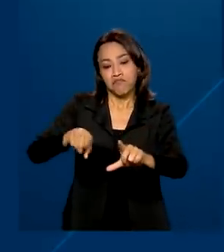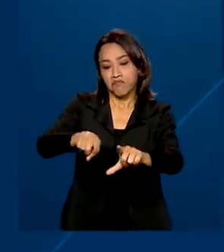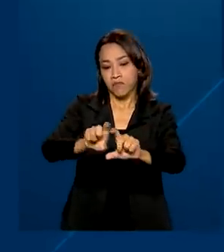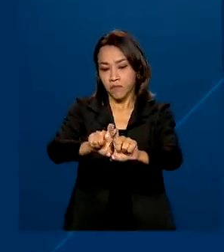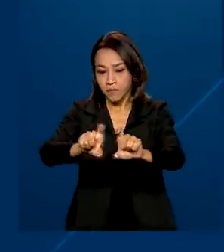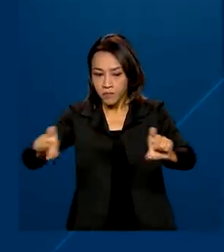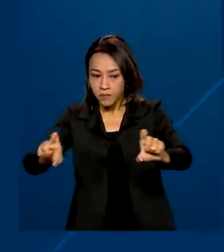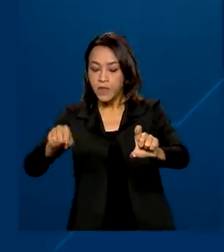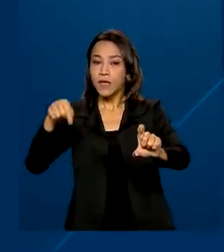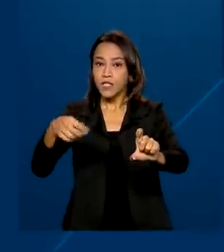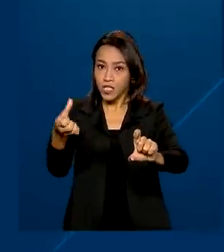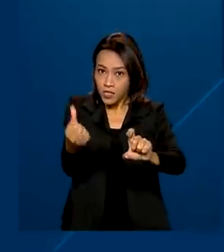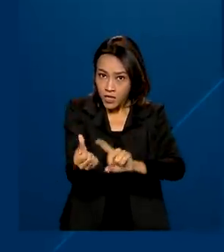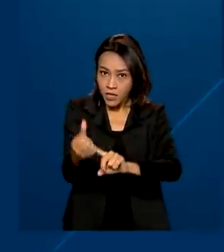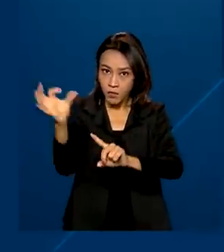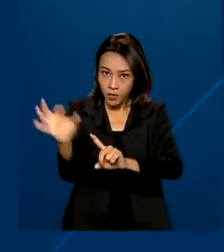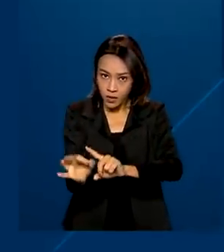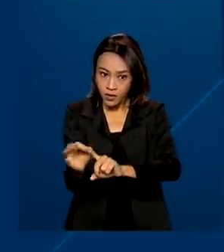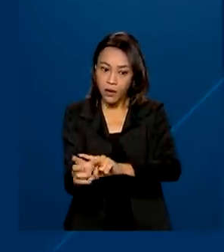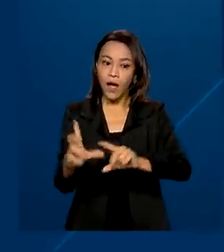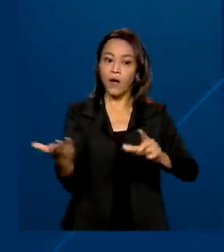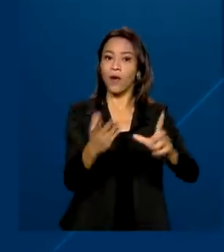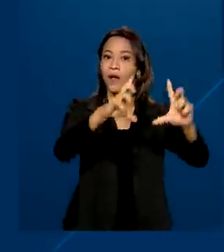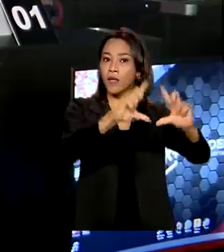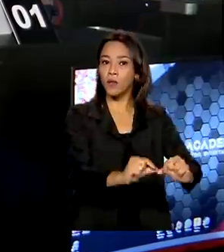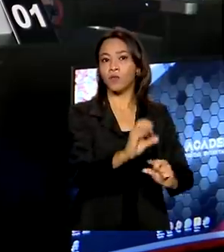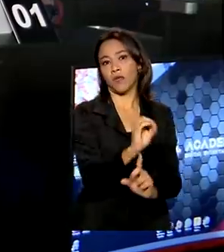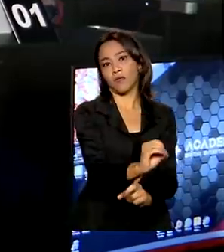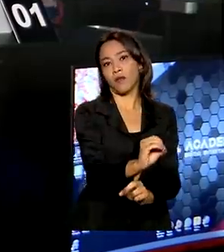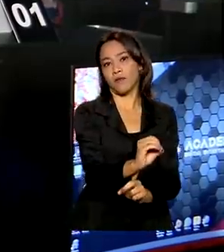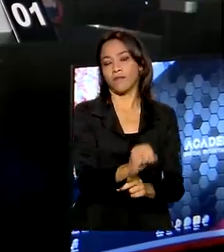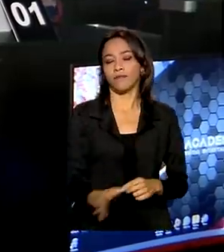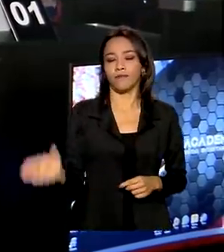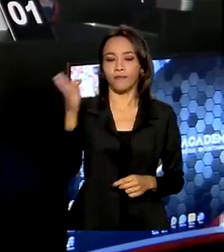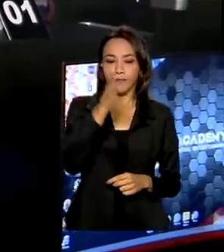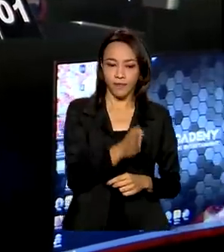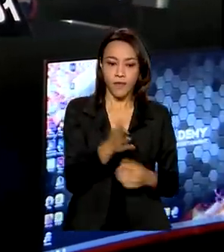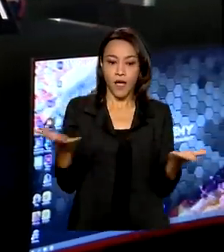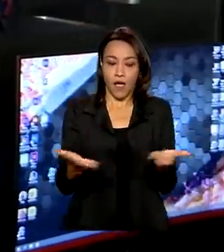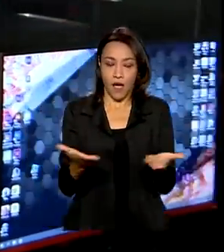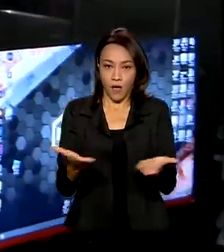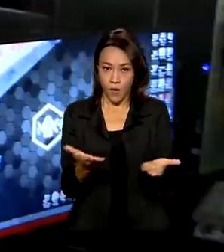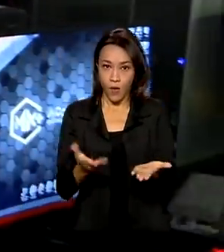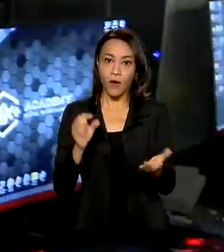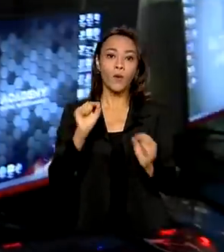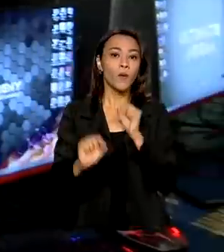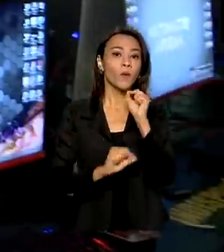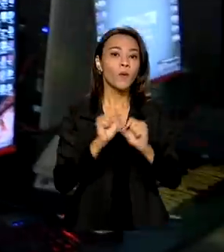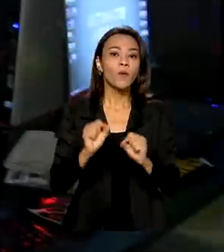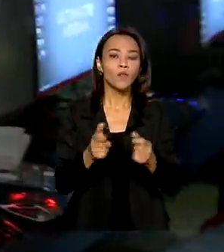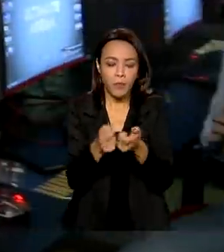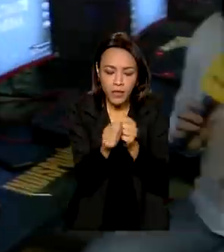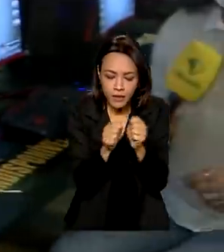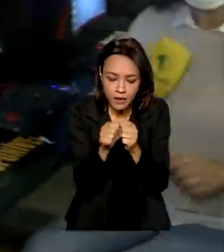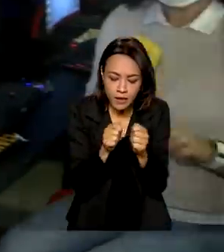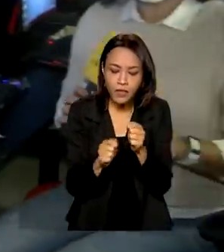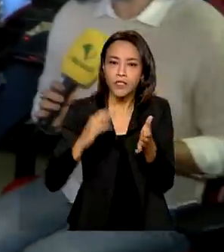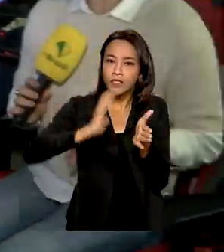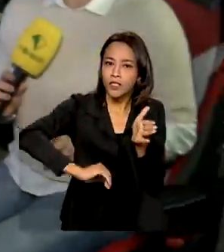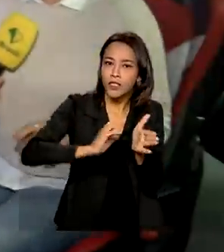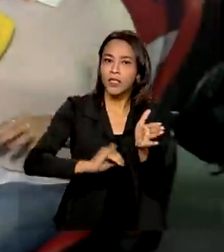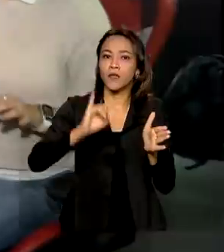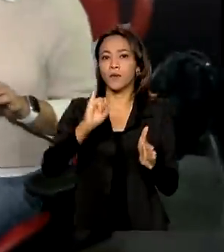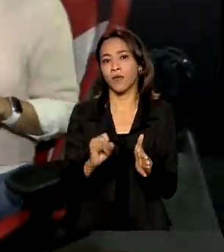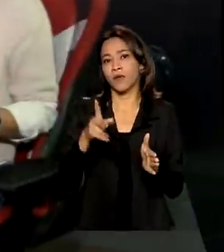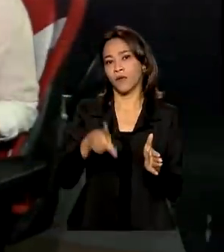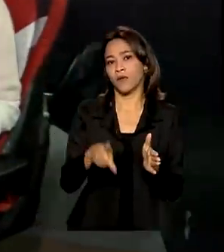não. Neste caso, o IPI será zerado. Com a desoneração sobre jogos eletrônicos e acessórios, o